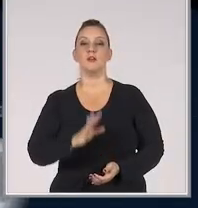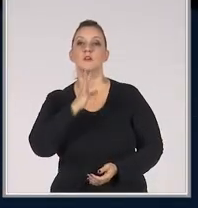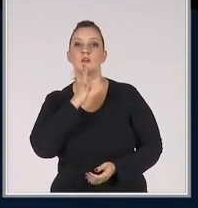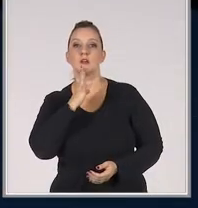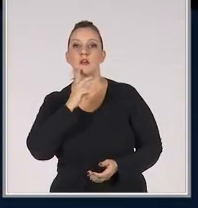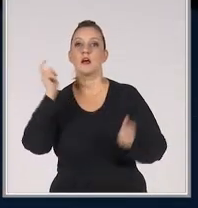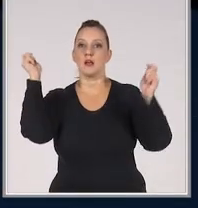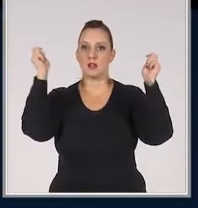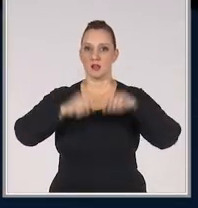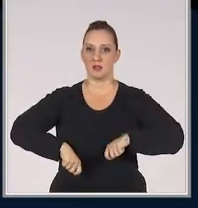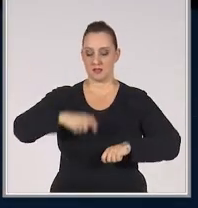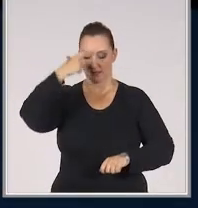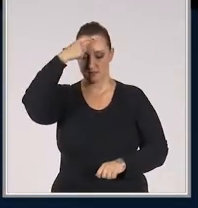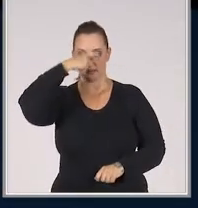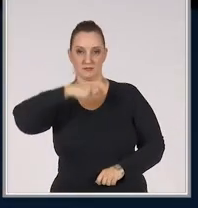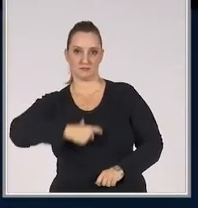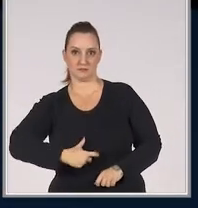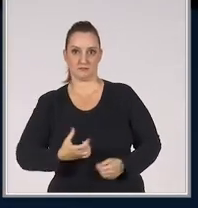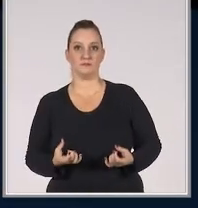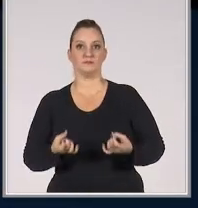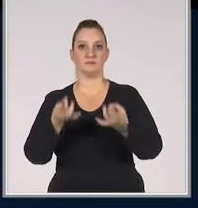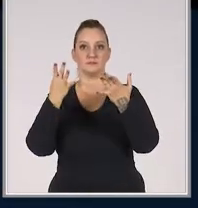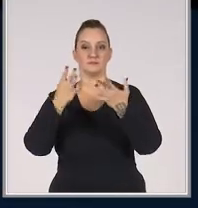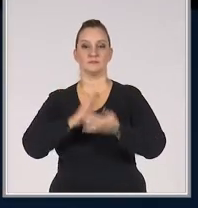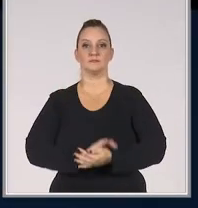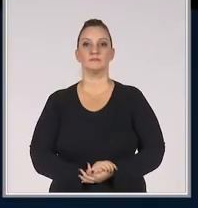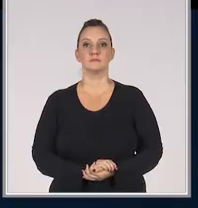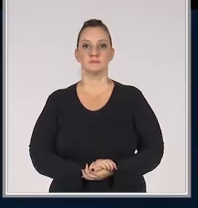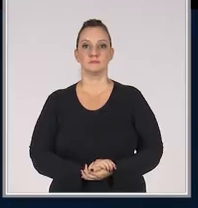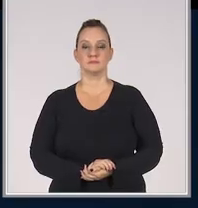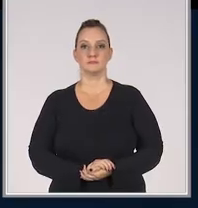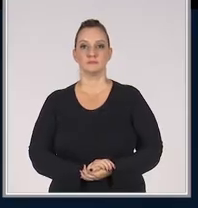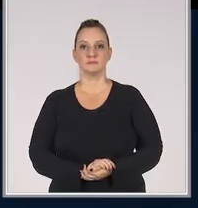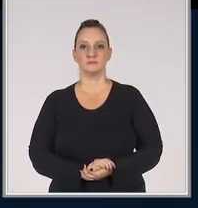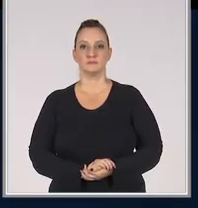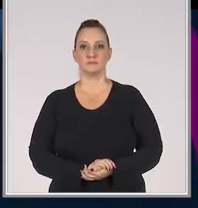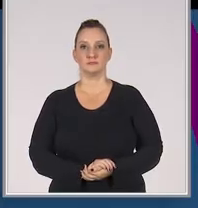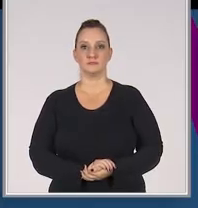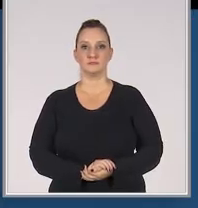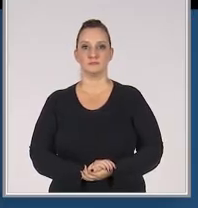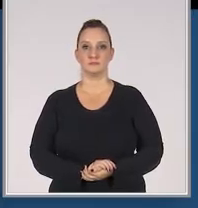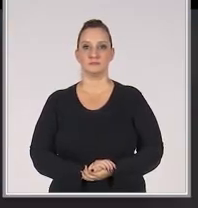Conhecimentos, habilidades e atitudes do vendedor.